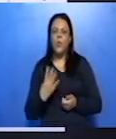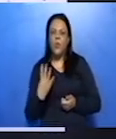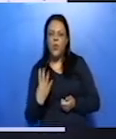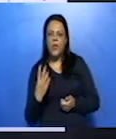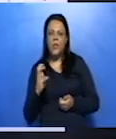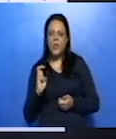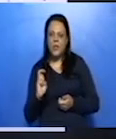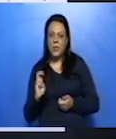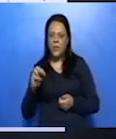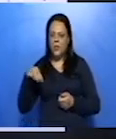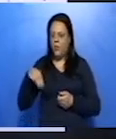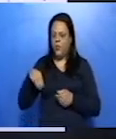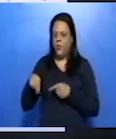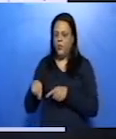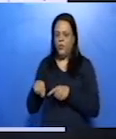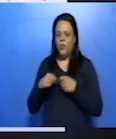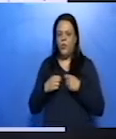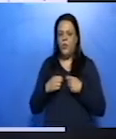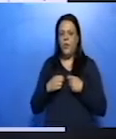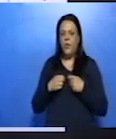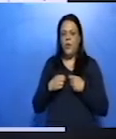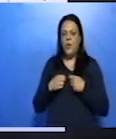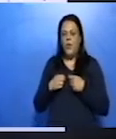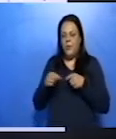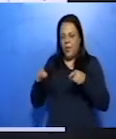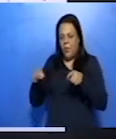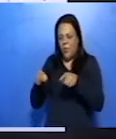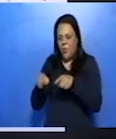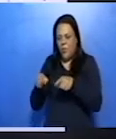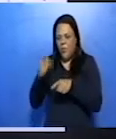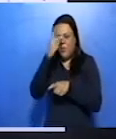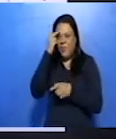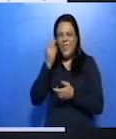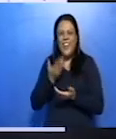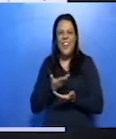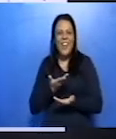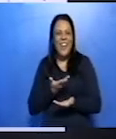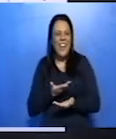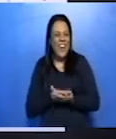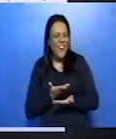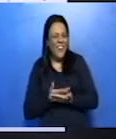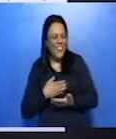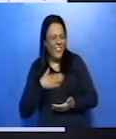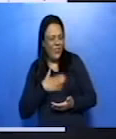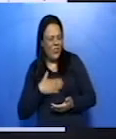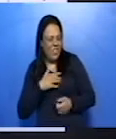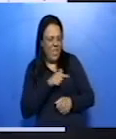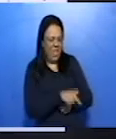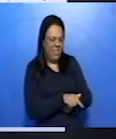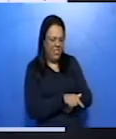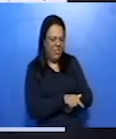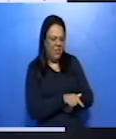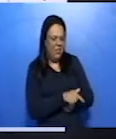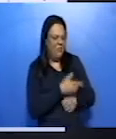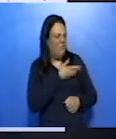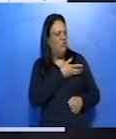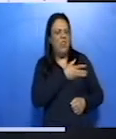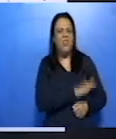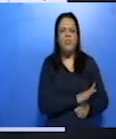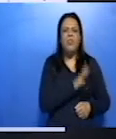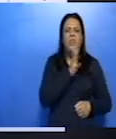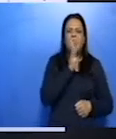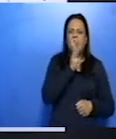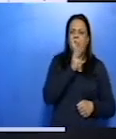cronológico, são mais curtos para quem está gostando da aula e mais longos para quem está enfadado. Para alguém que marcou um